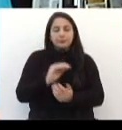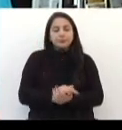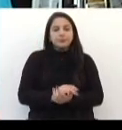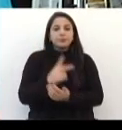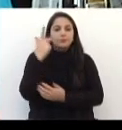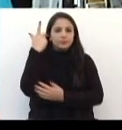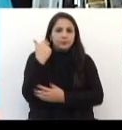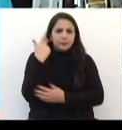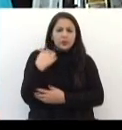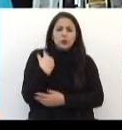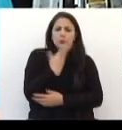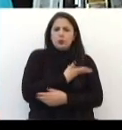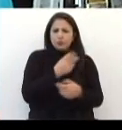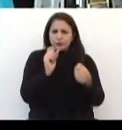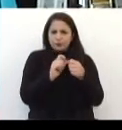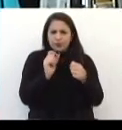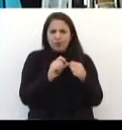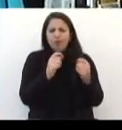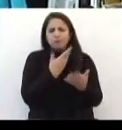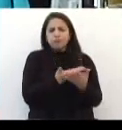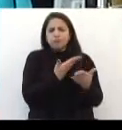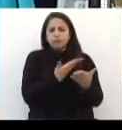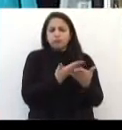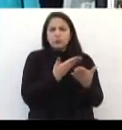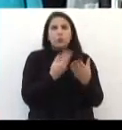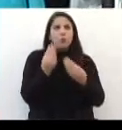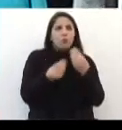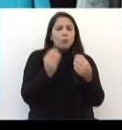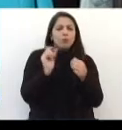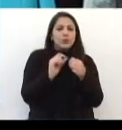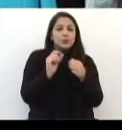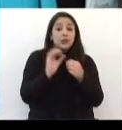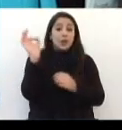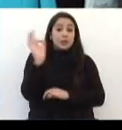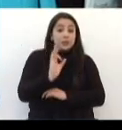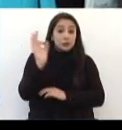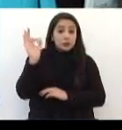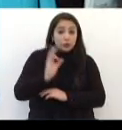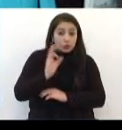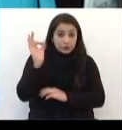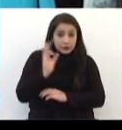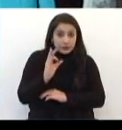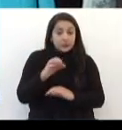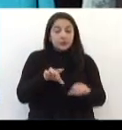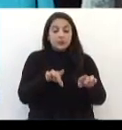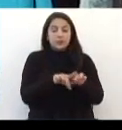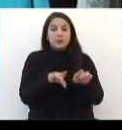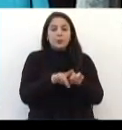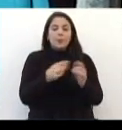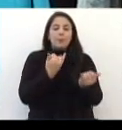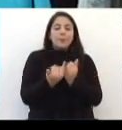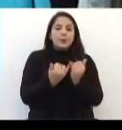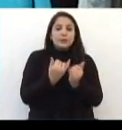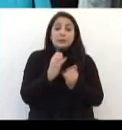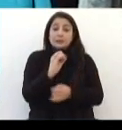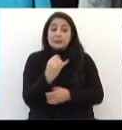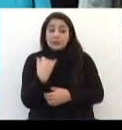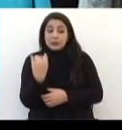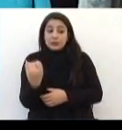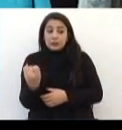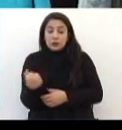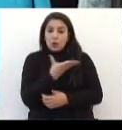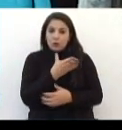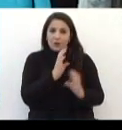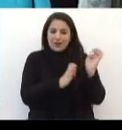normalmente a gente faz diversos estudos de projeções, tanto com índices quanto com, por exemplo, se tem novas